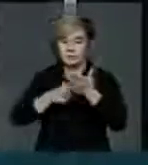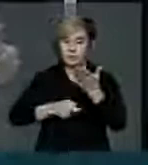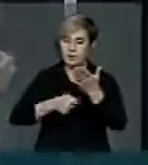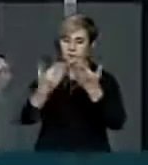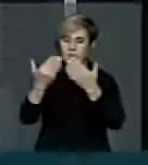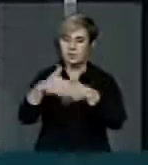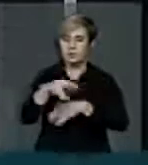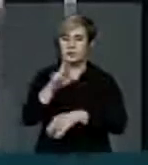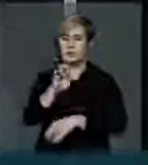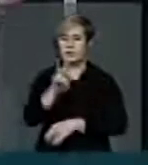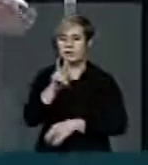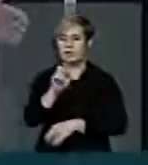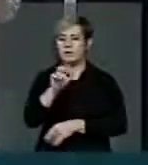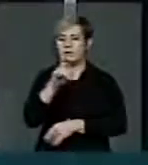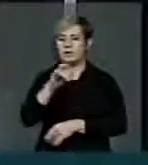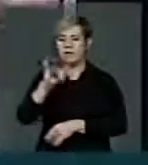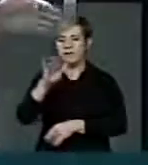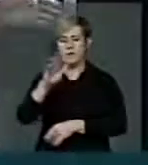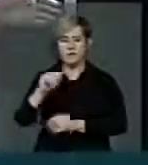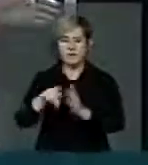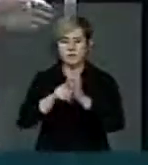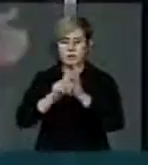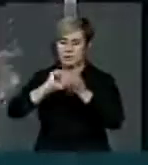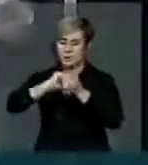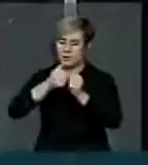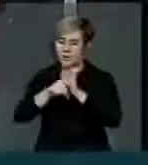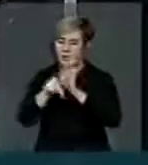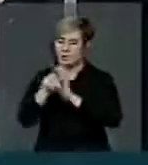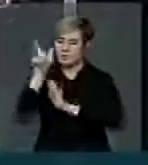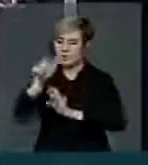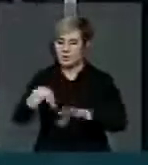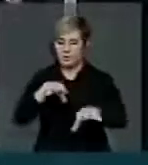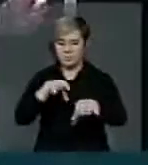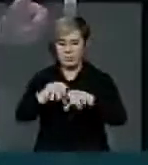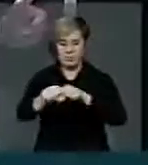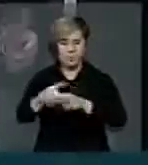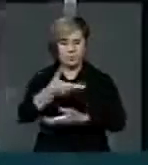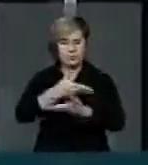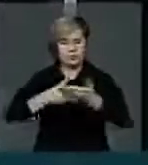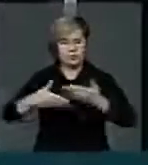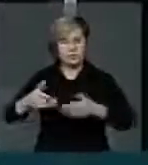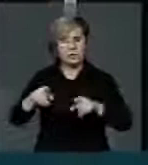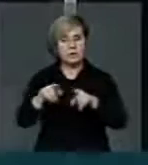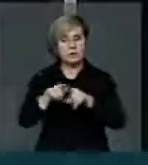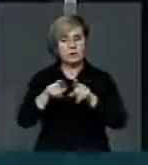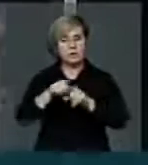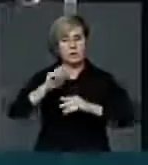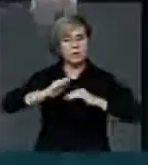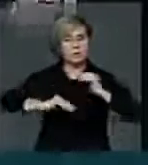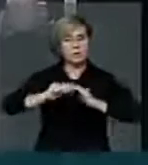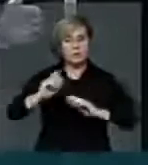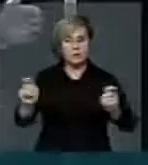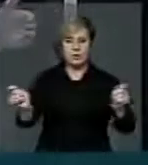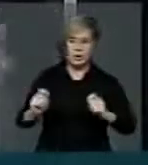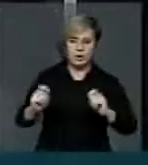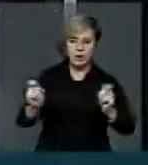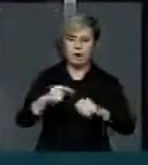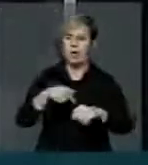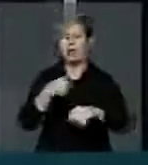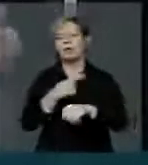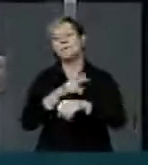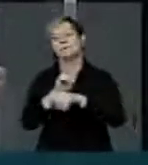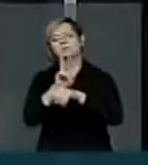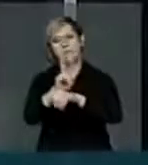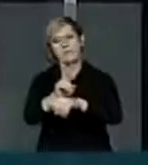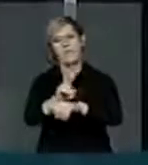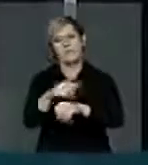seja revalida, que seja adequado à sua formação. Mas isso, ter profissionais competentes, é o que nós estamos defendendo. Quando a